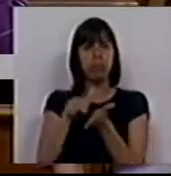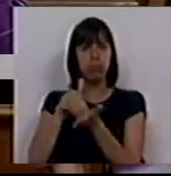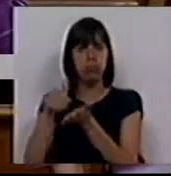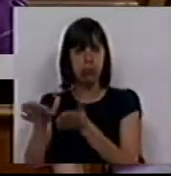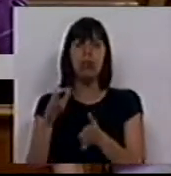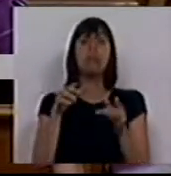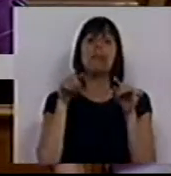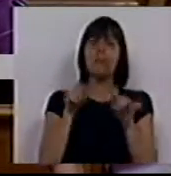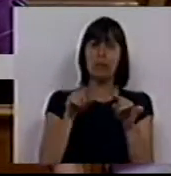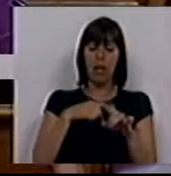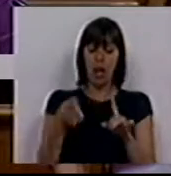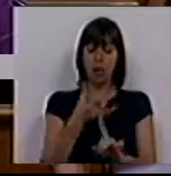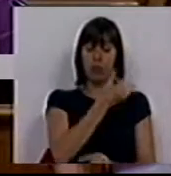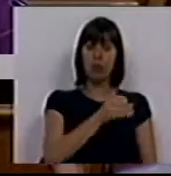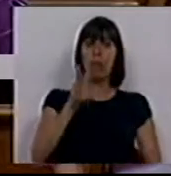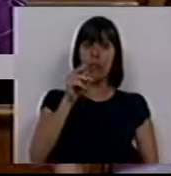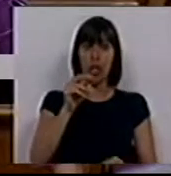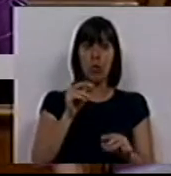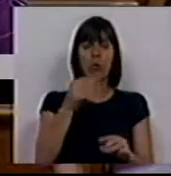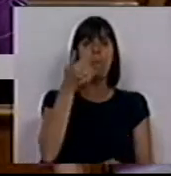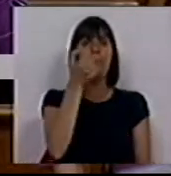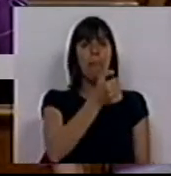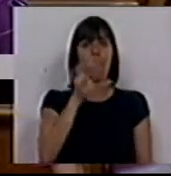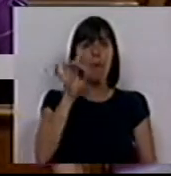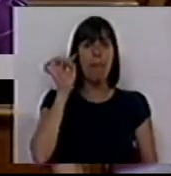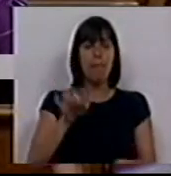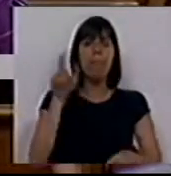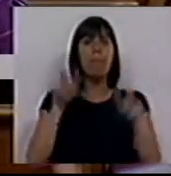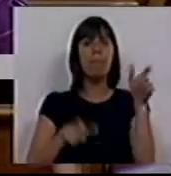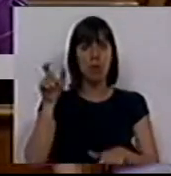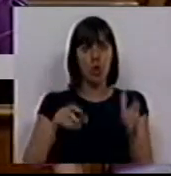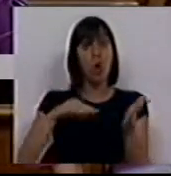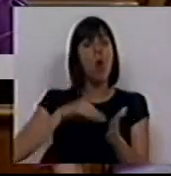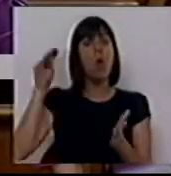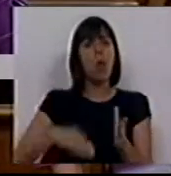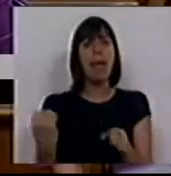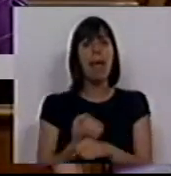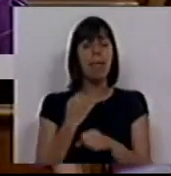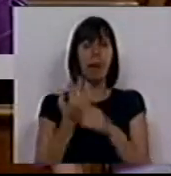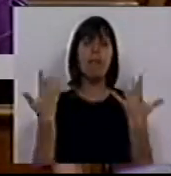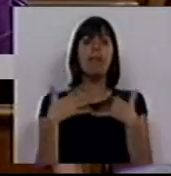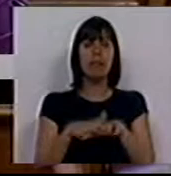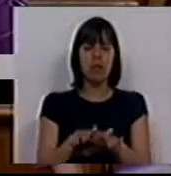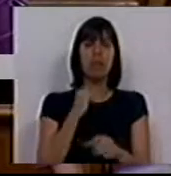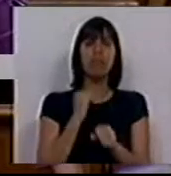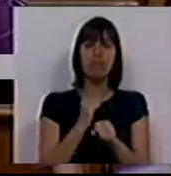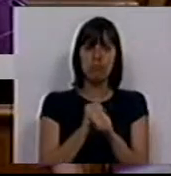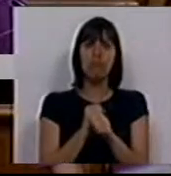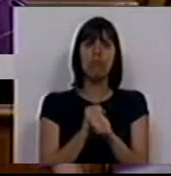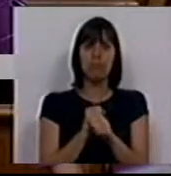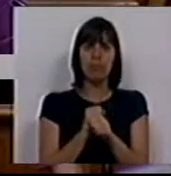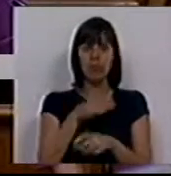e são pelo menos em 2013 56 mil pessoas com contrato, emprego e inserção que trabalham